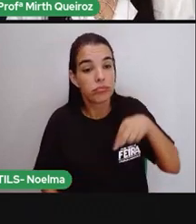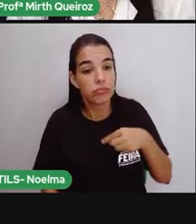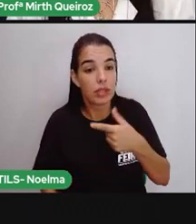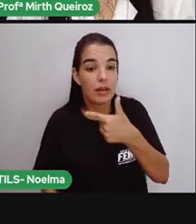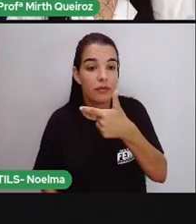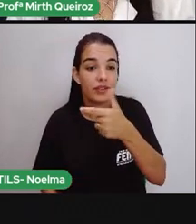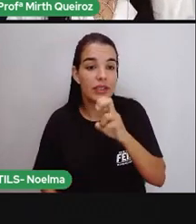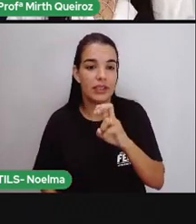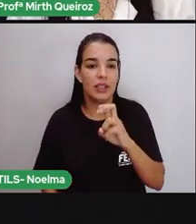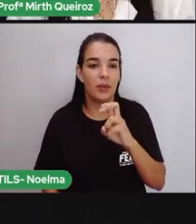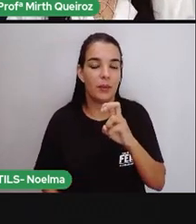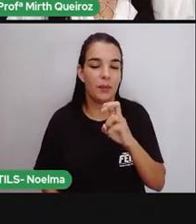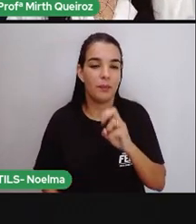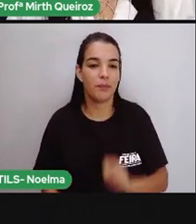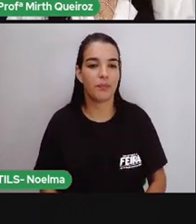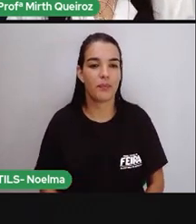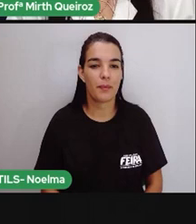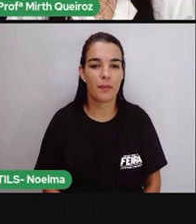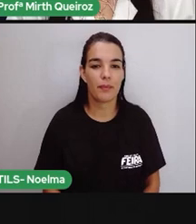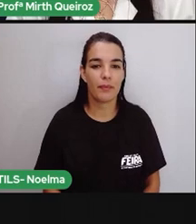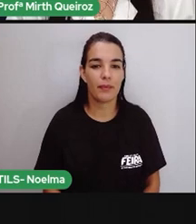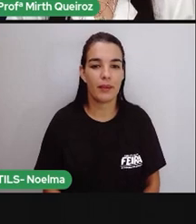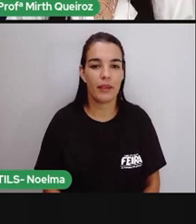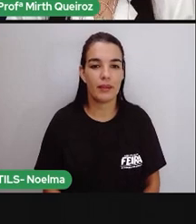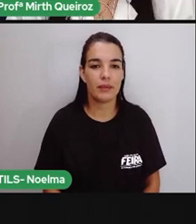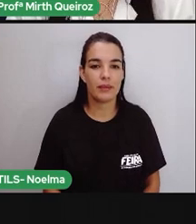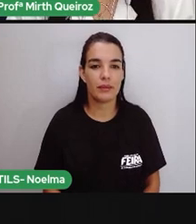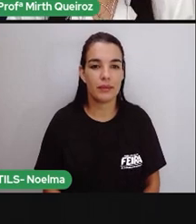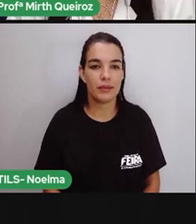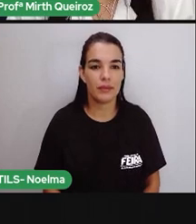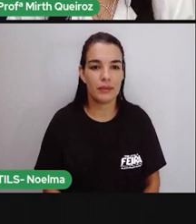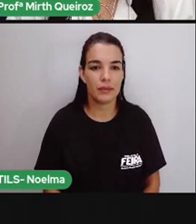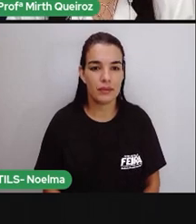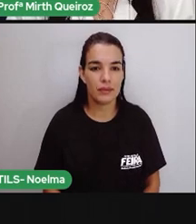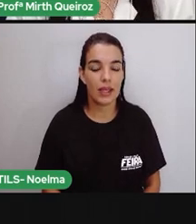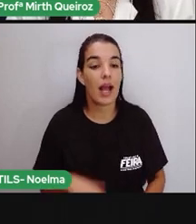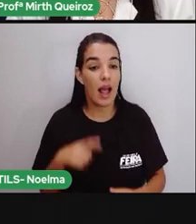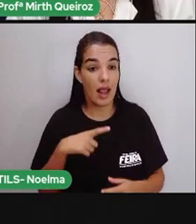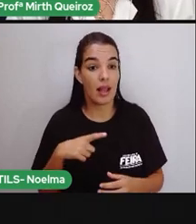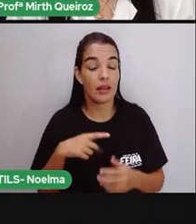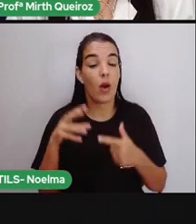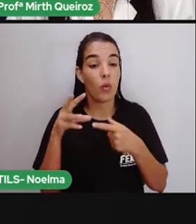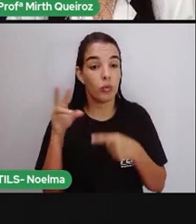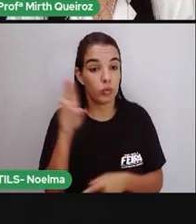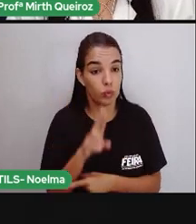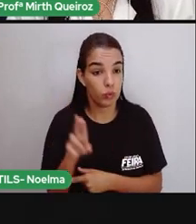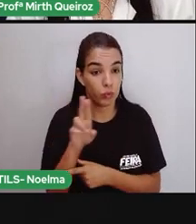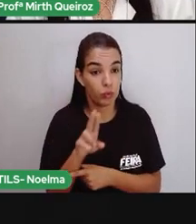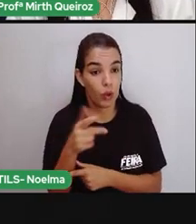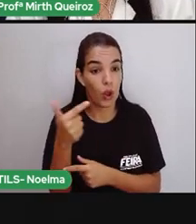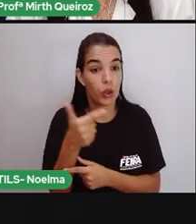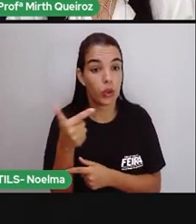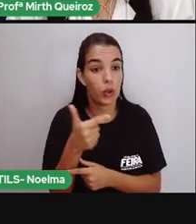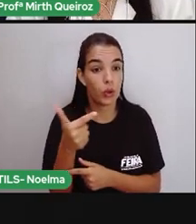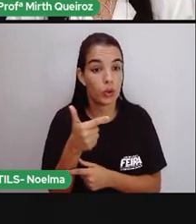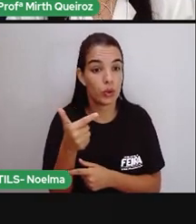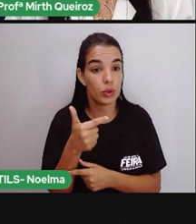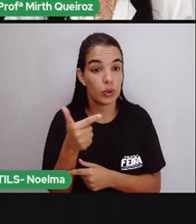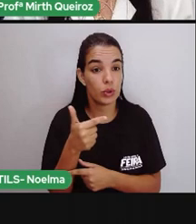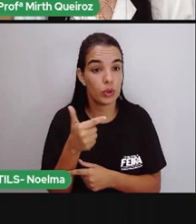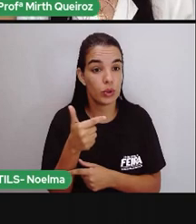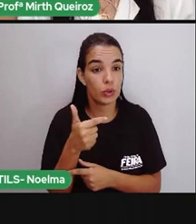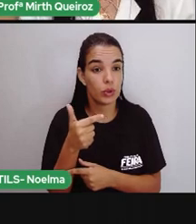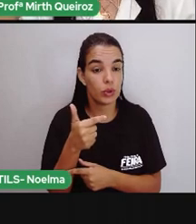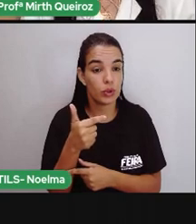25. Aliás, ela usou as duas moedas de 2 reais. O troco é que foi